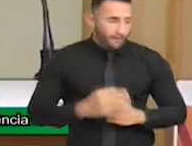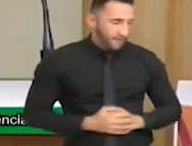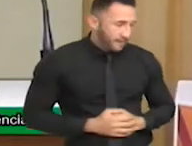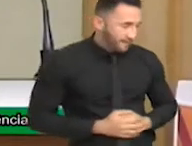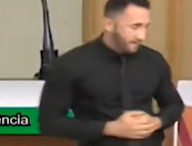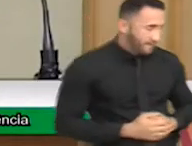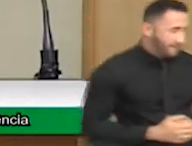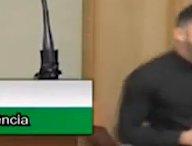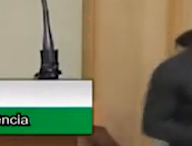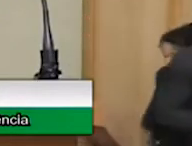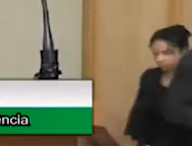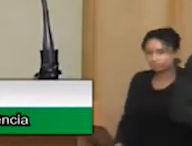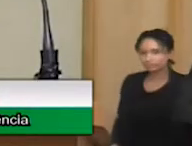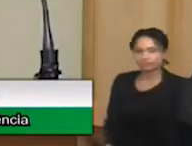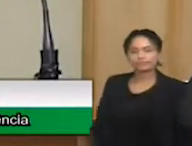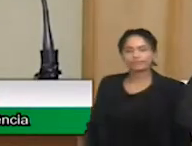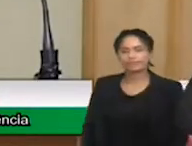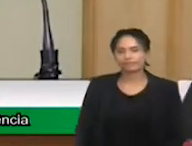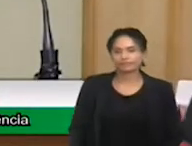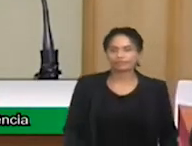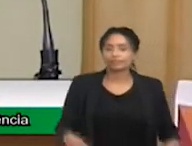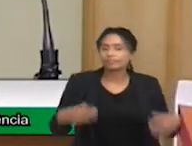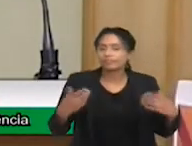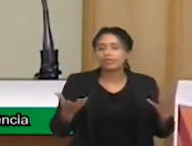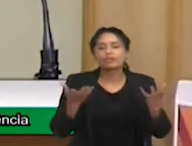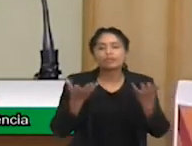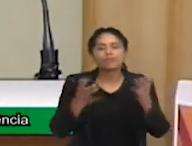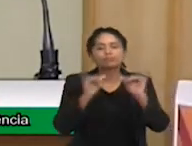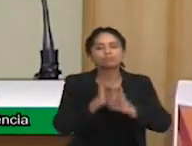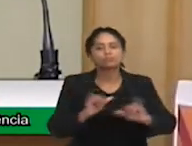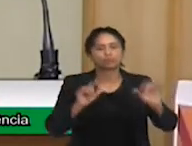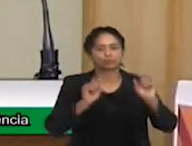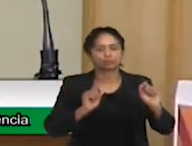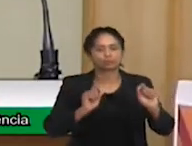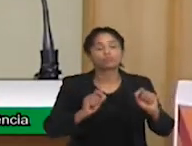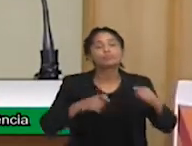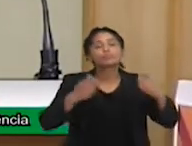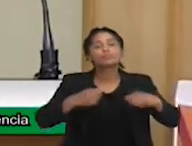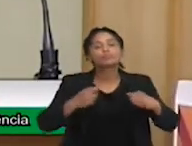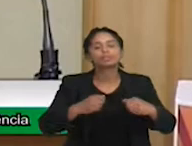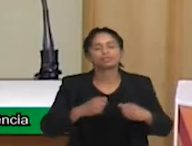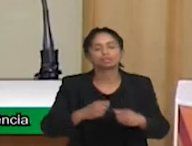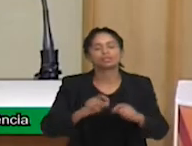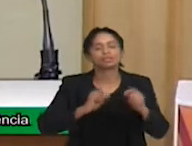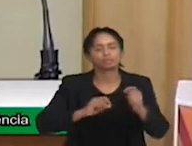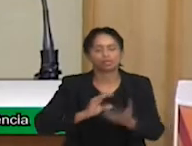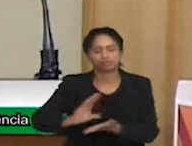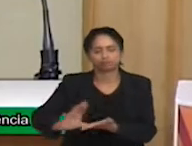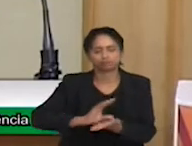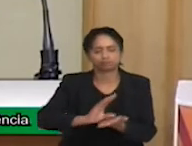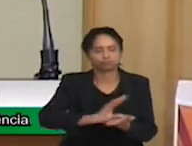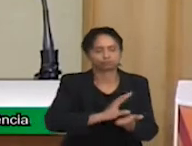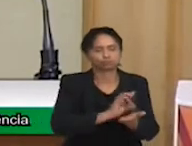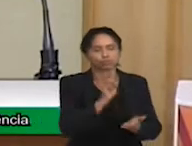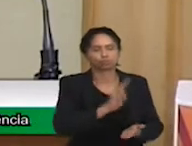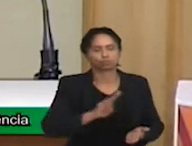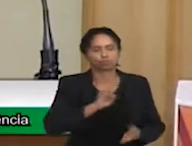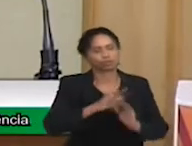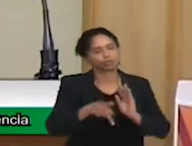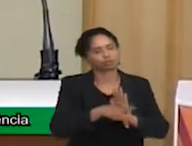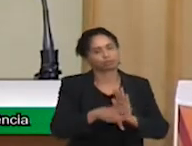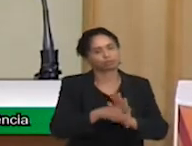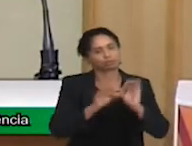Gostaria de deixar aqui claro que precisamos usar adequadamente o dinheiro público, estamos cansadas de qualquer coisa.